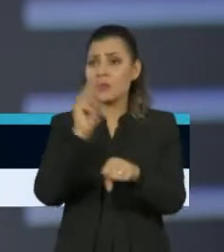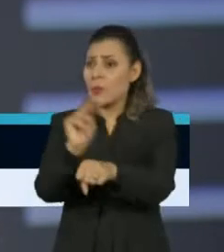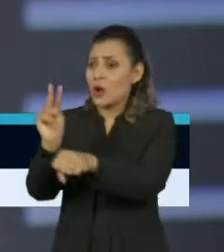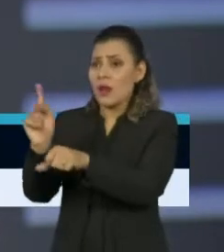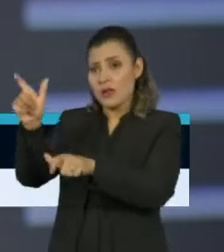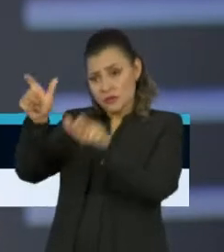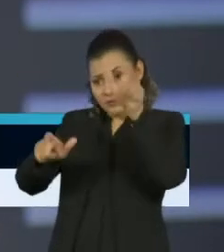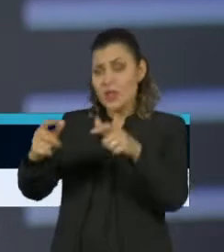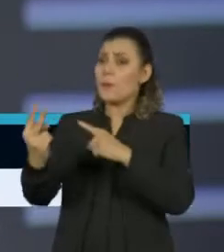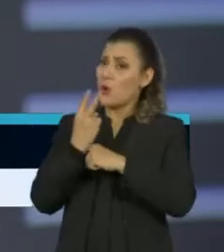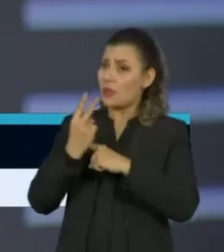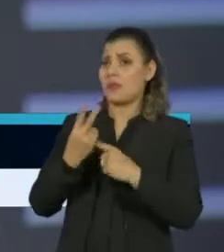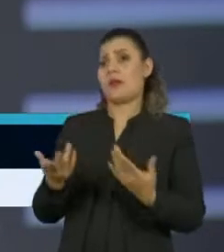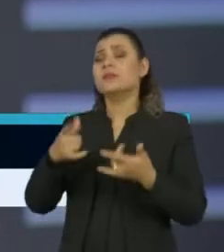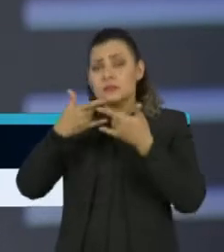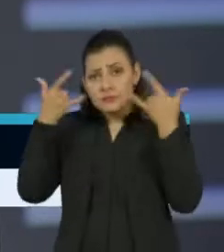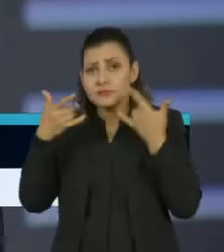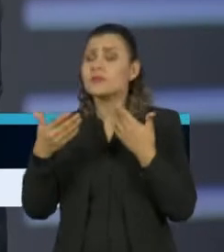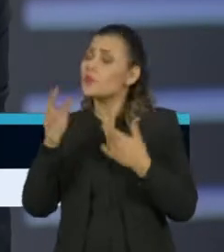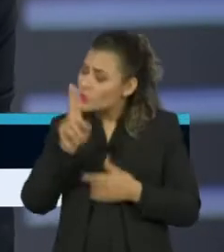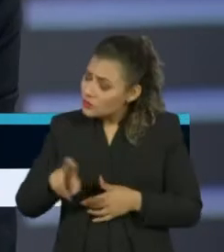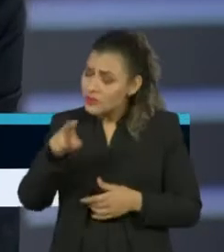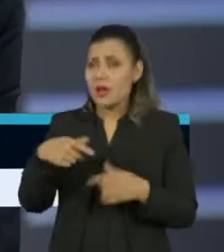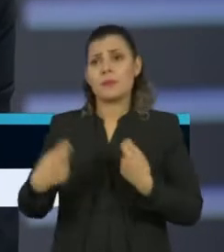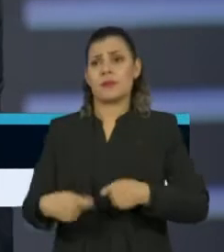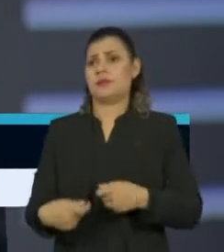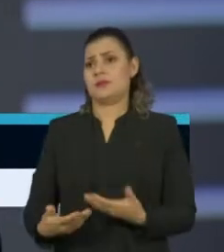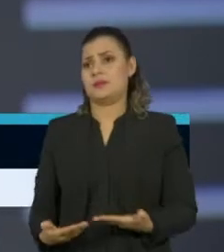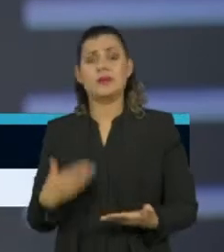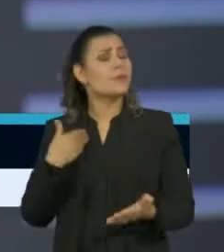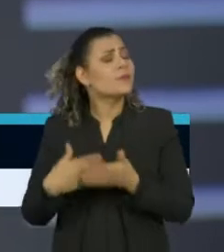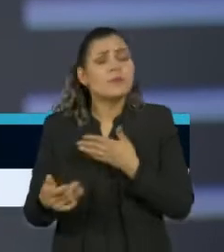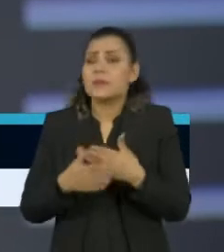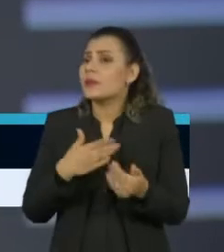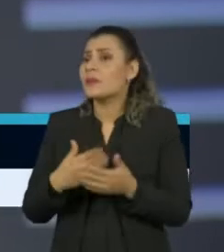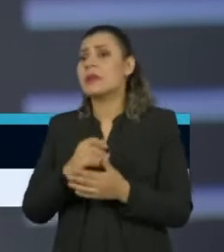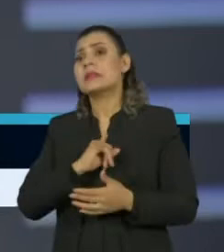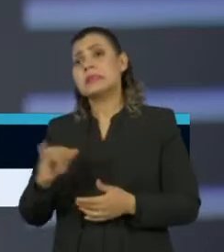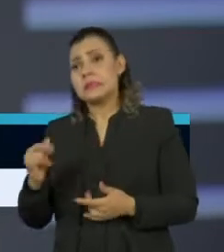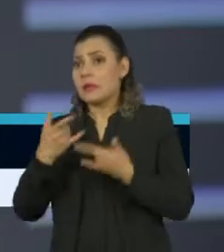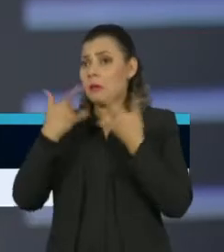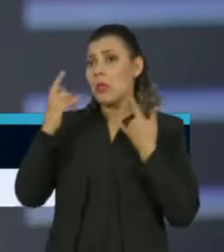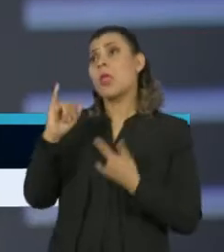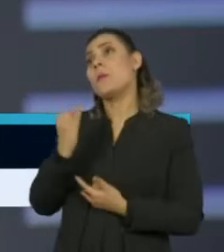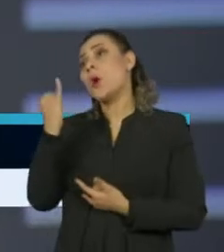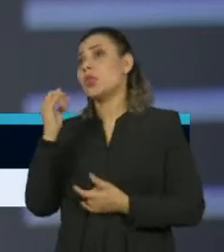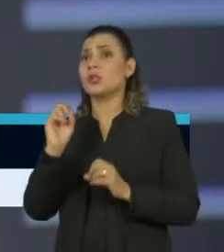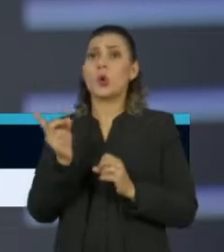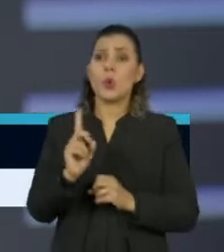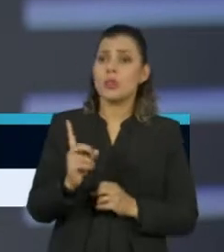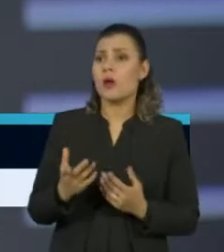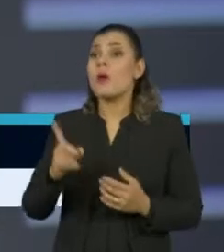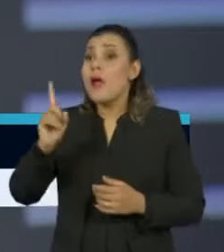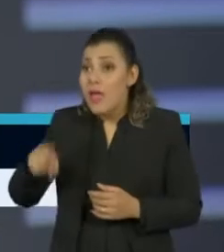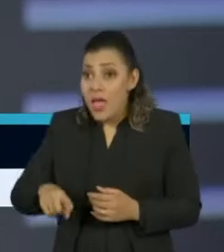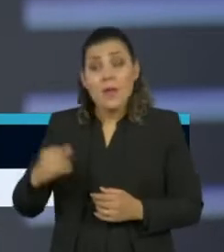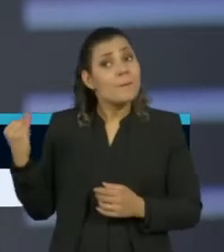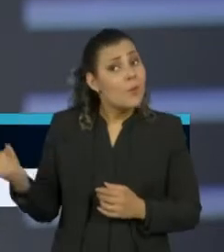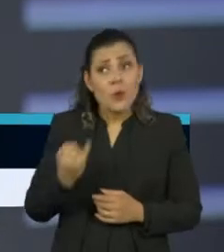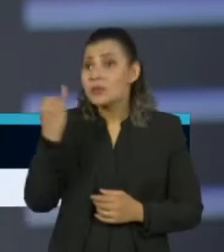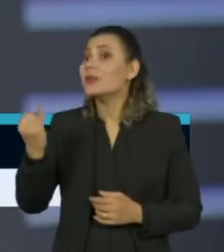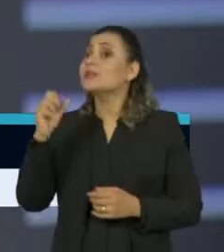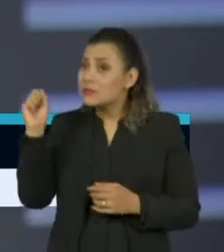nós devemos sim usar a máscara, independente de questionarmos se ela é útil ou não é útil, ela se tornou um